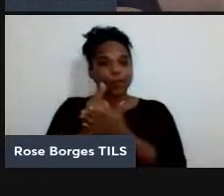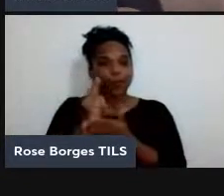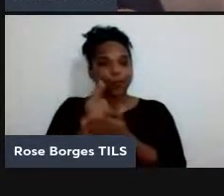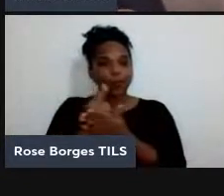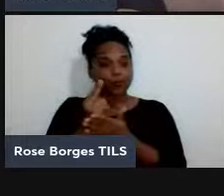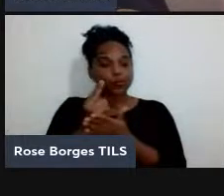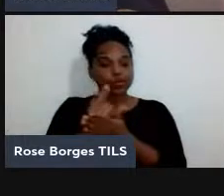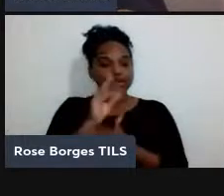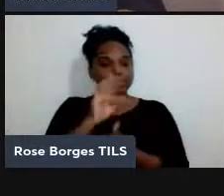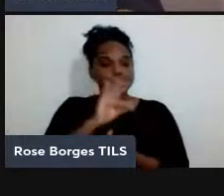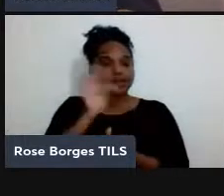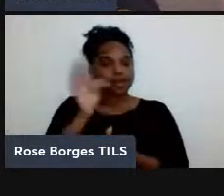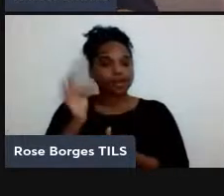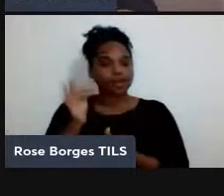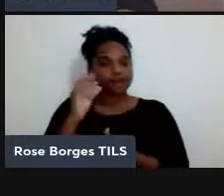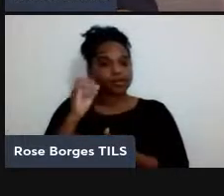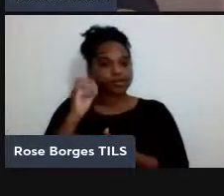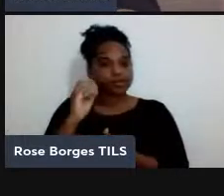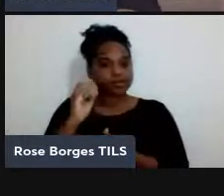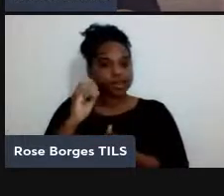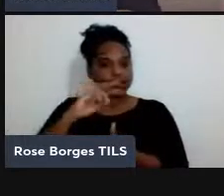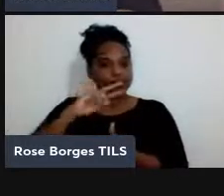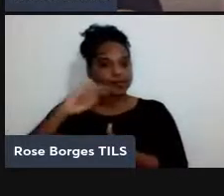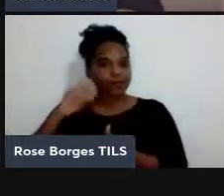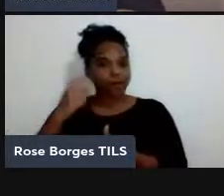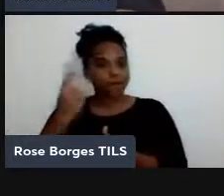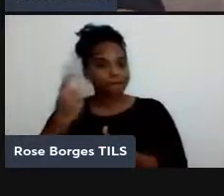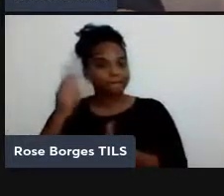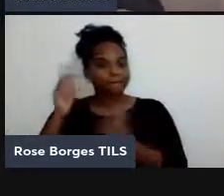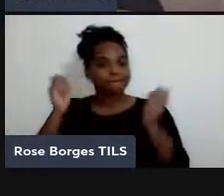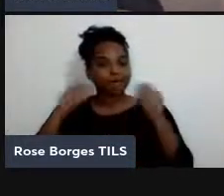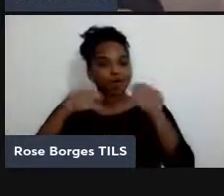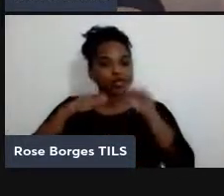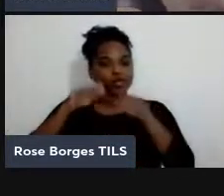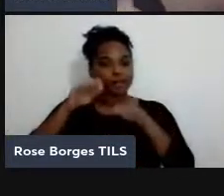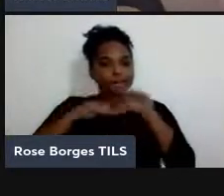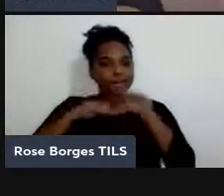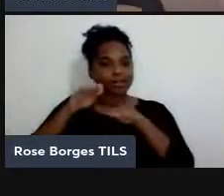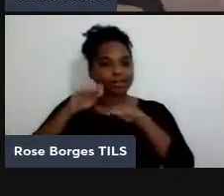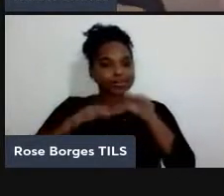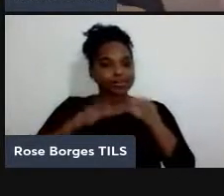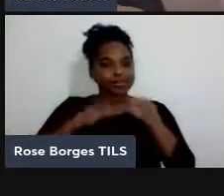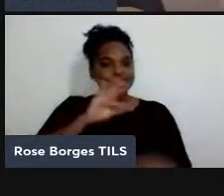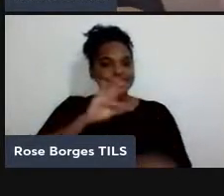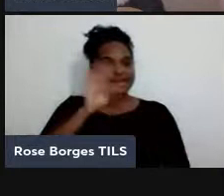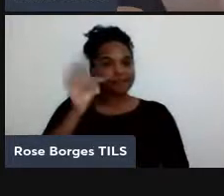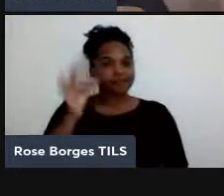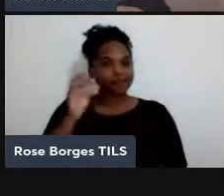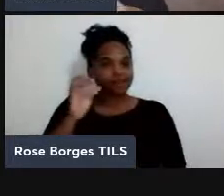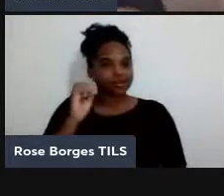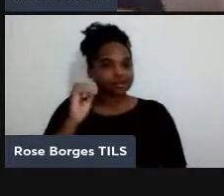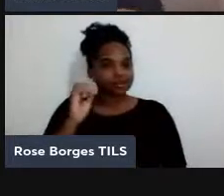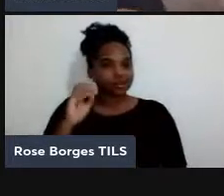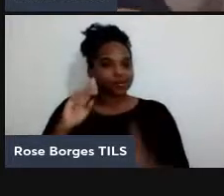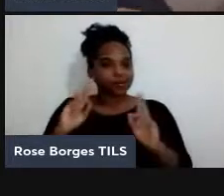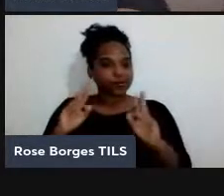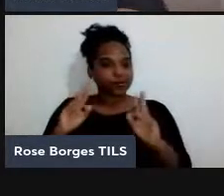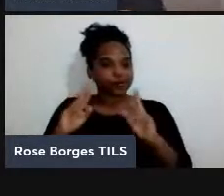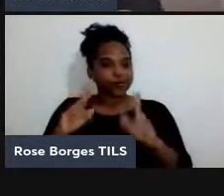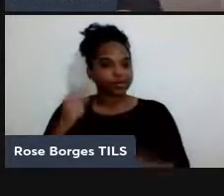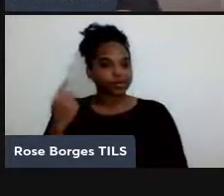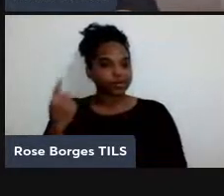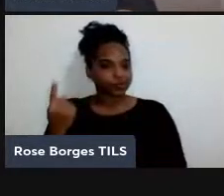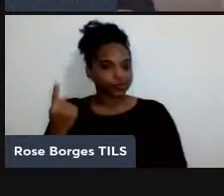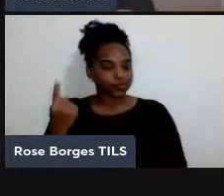ou ela pode ser balanceada f de 0 é diferente de f de 1 e o nosso objetivo é descobrir se essa função é